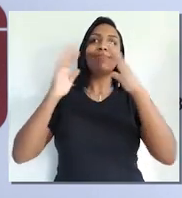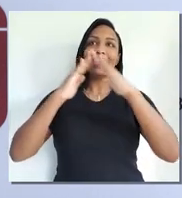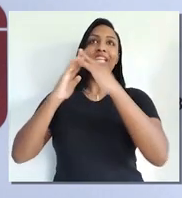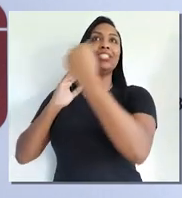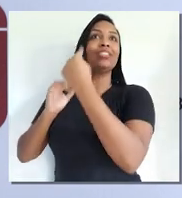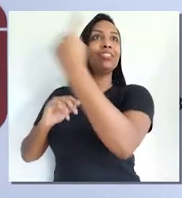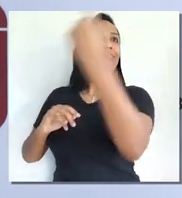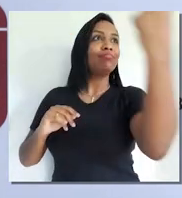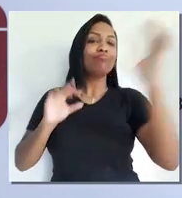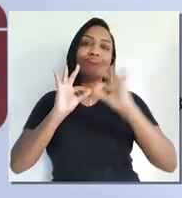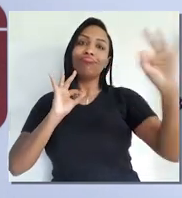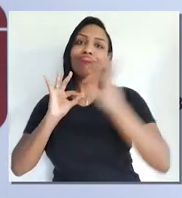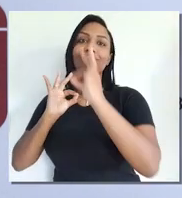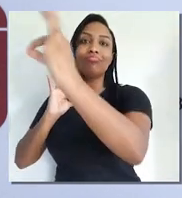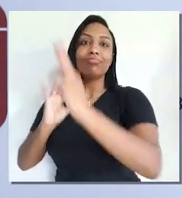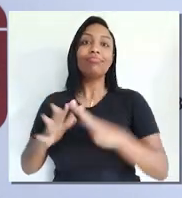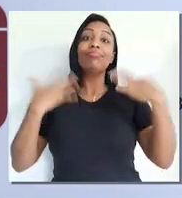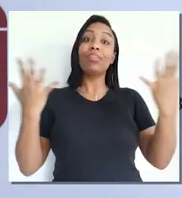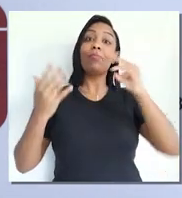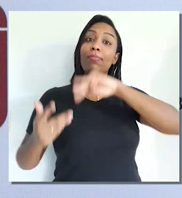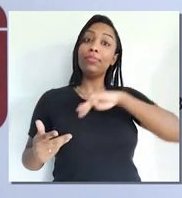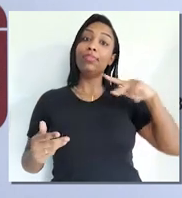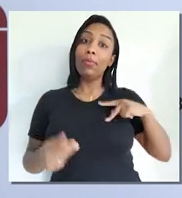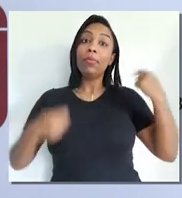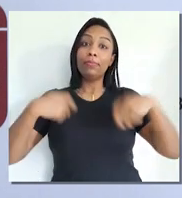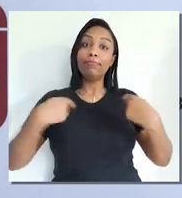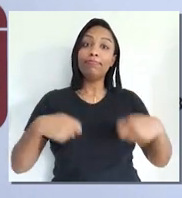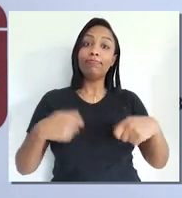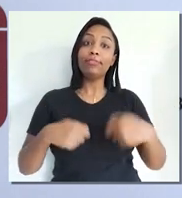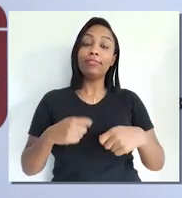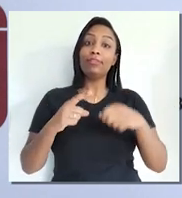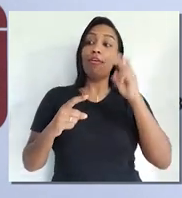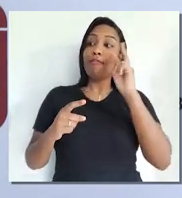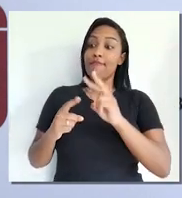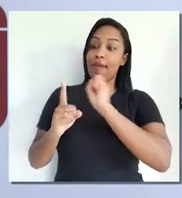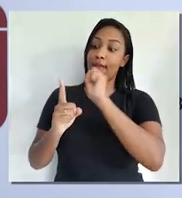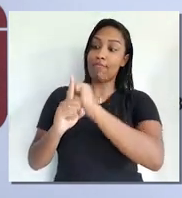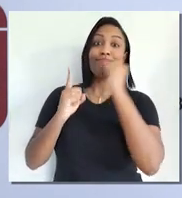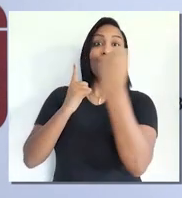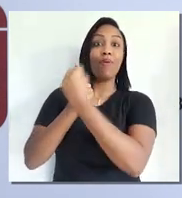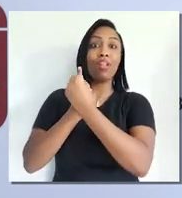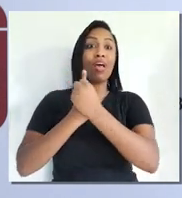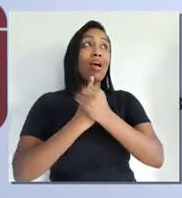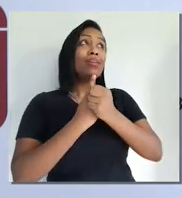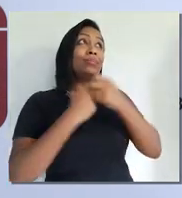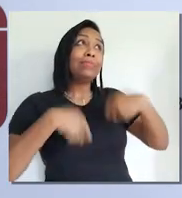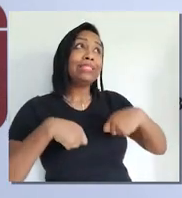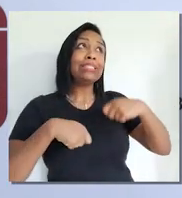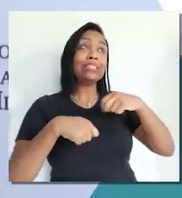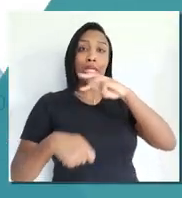justamente atuar onde ninguém mais quer atuar, né? A hora que a sociedade está pedindo socorro, o Ministério Público precisa estar presente.